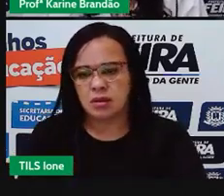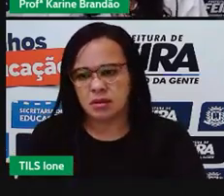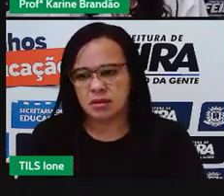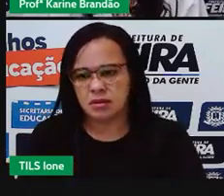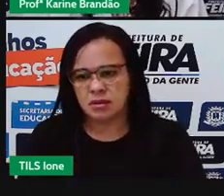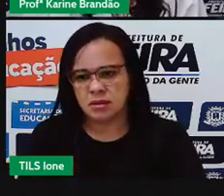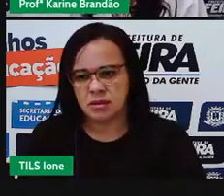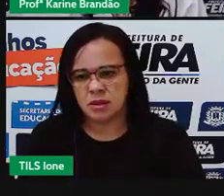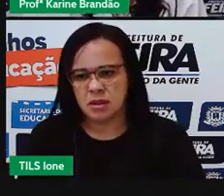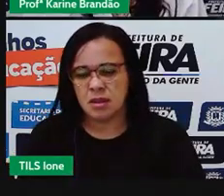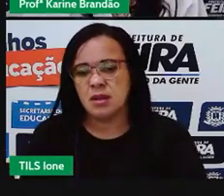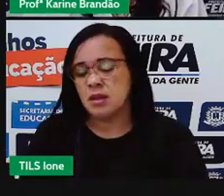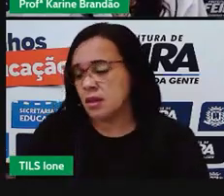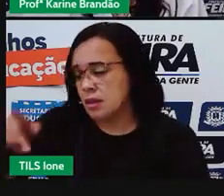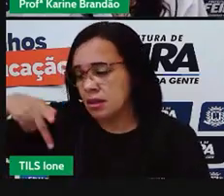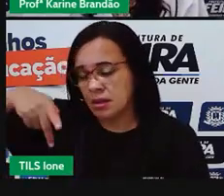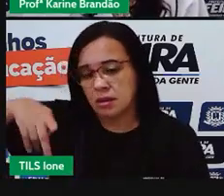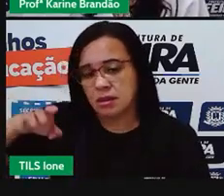pegada hídrica?